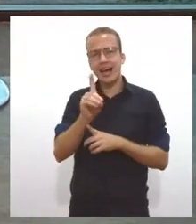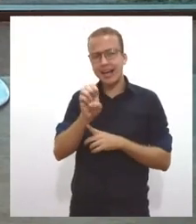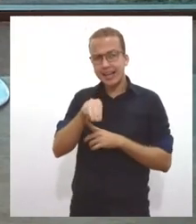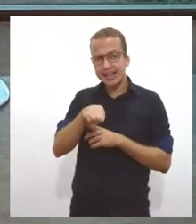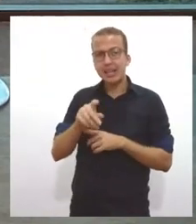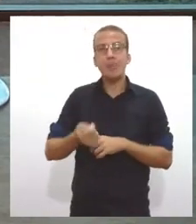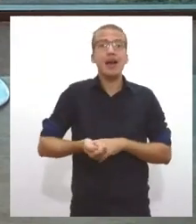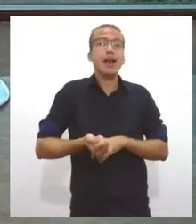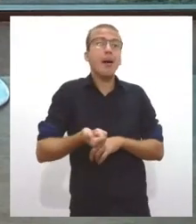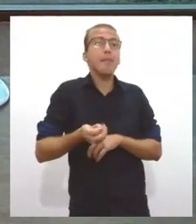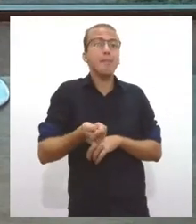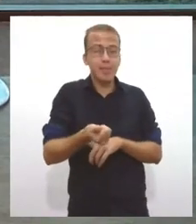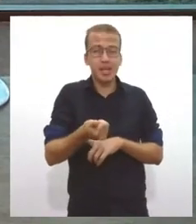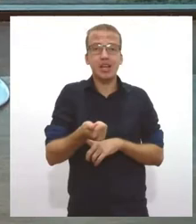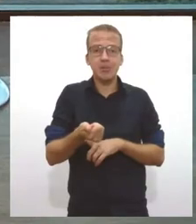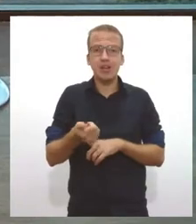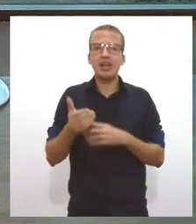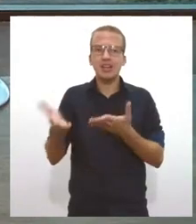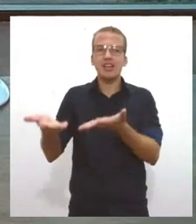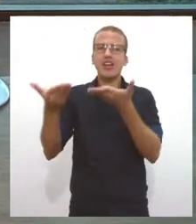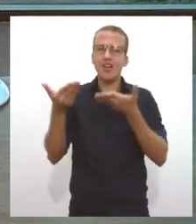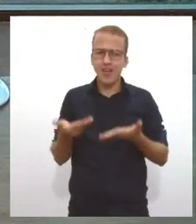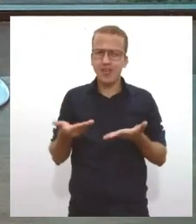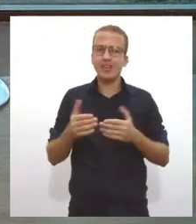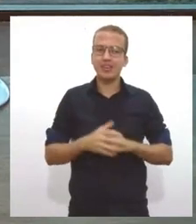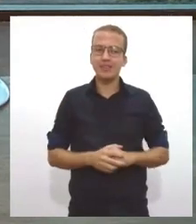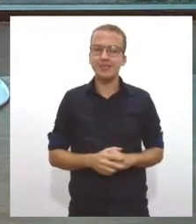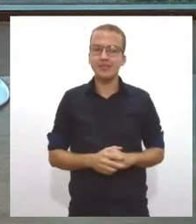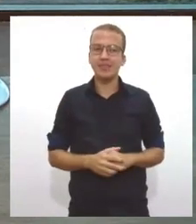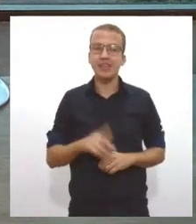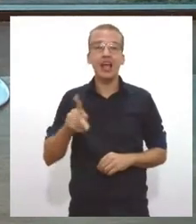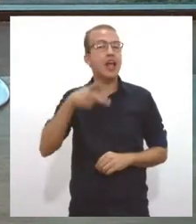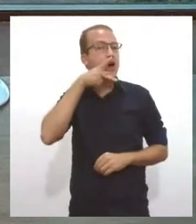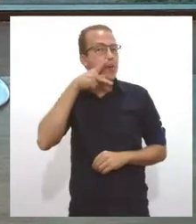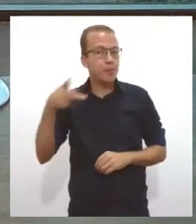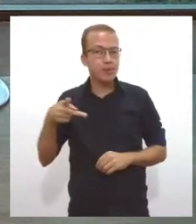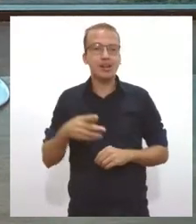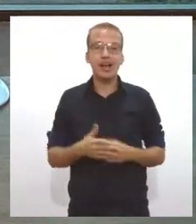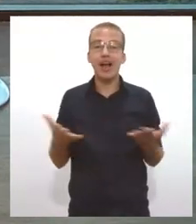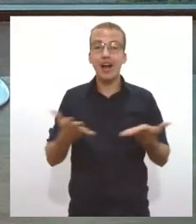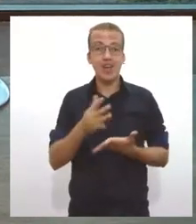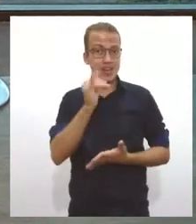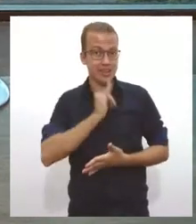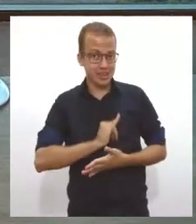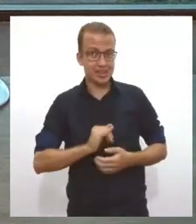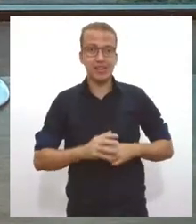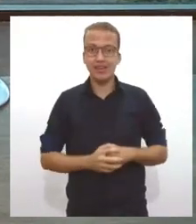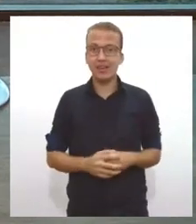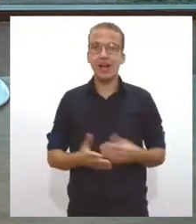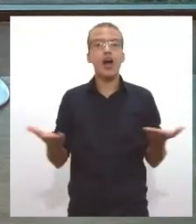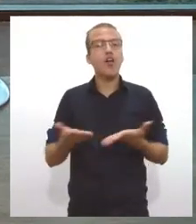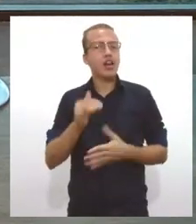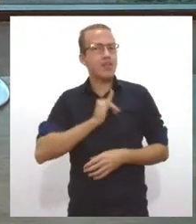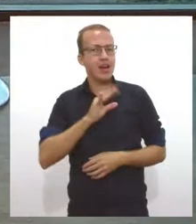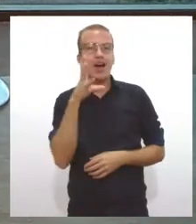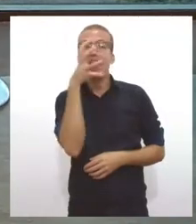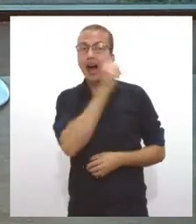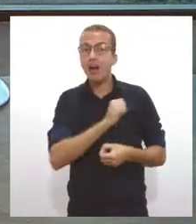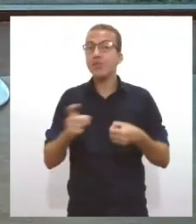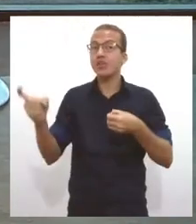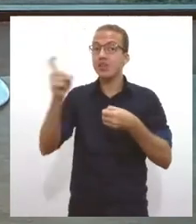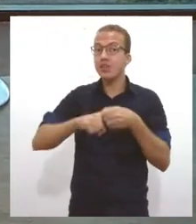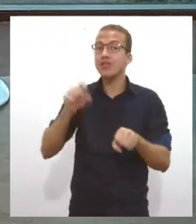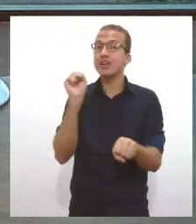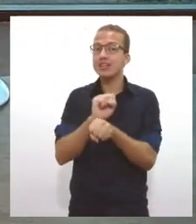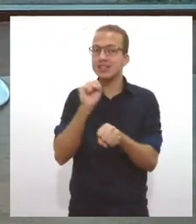dois. A gente até vai conversar daqui a pouquinho com o Divan Dias, que é o presidente da DEMA. Vamos ao intervalo? Vamos sim. Nós vamos a um breve intervalo e a gente volta daqui a pouquinho com